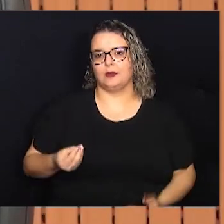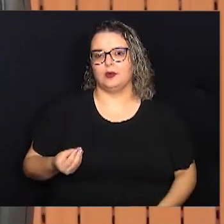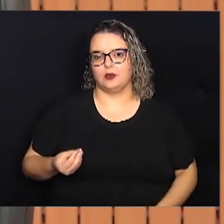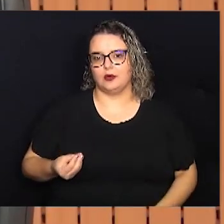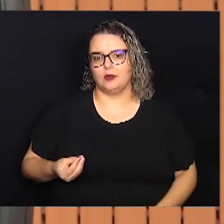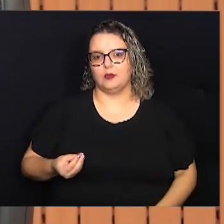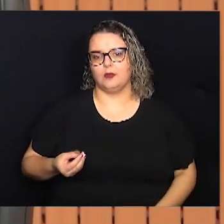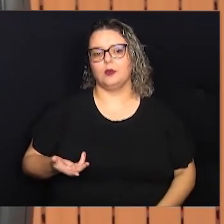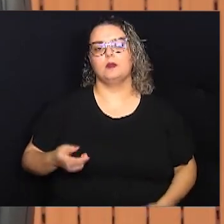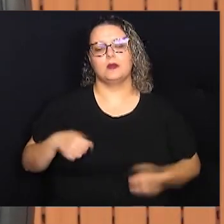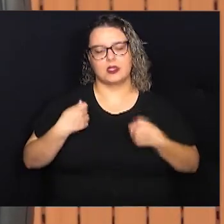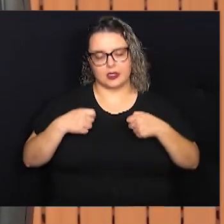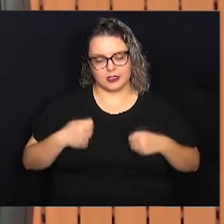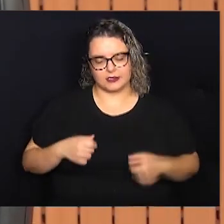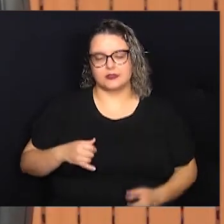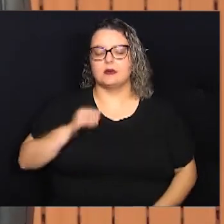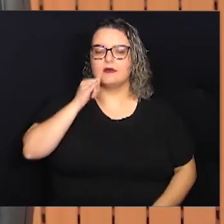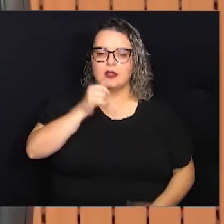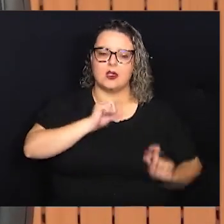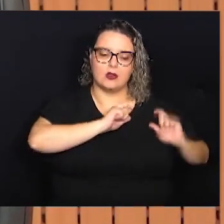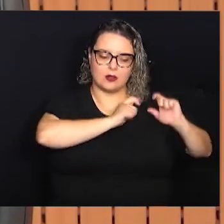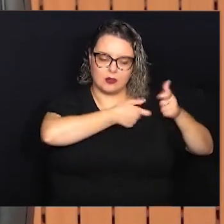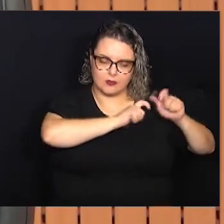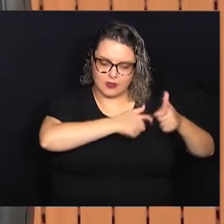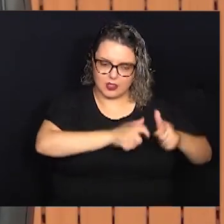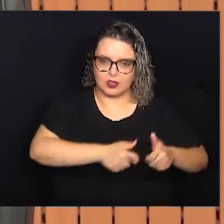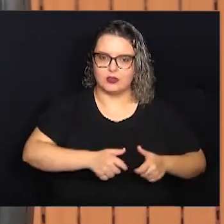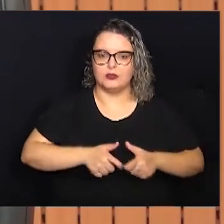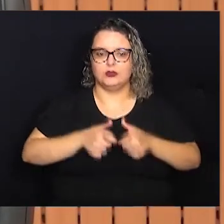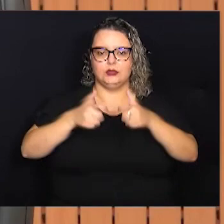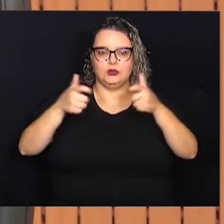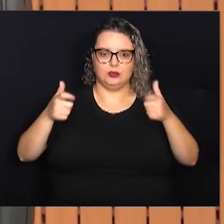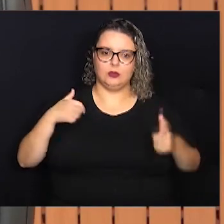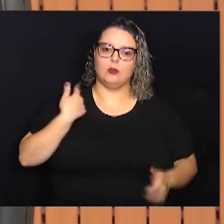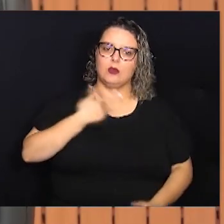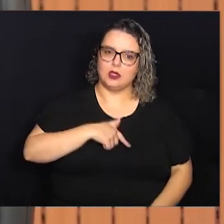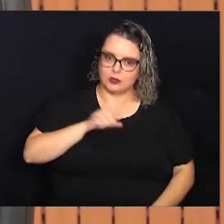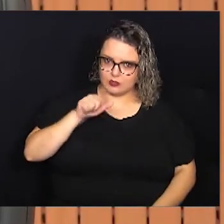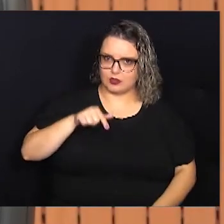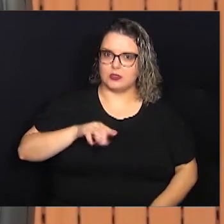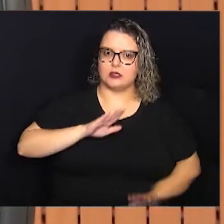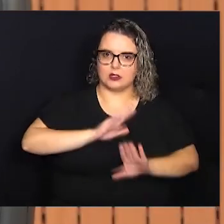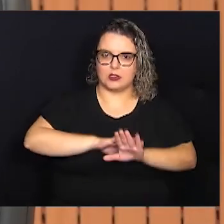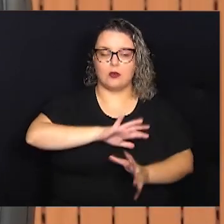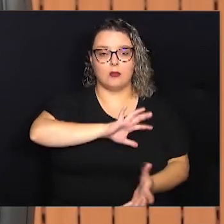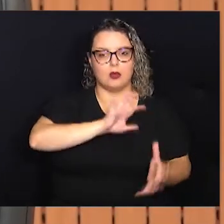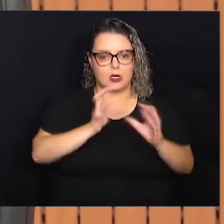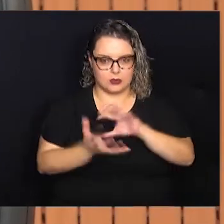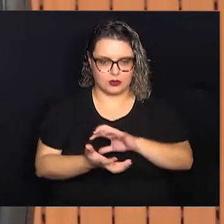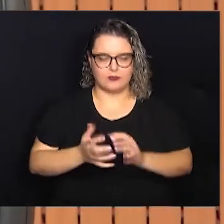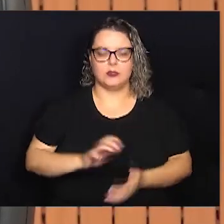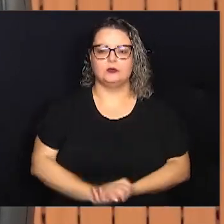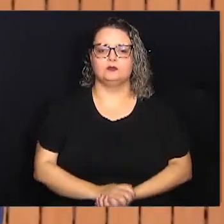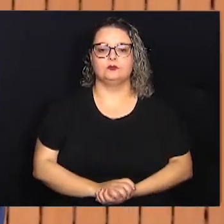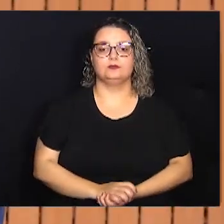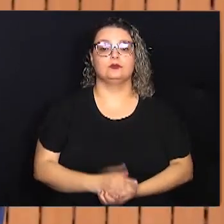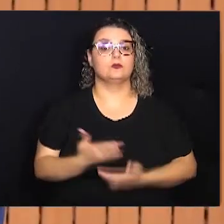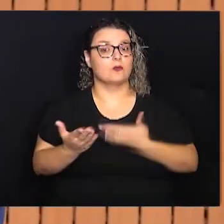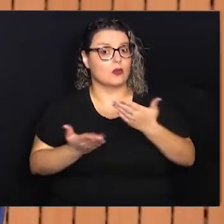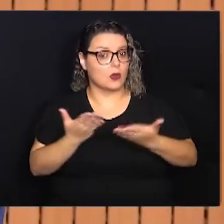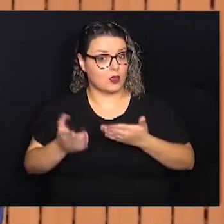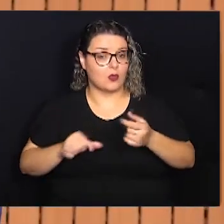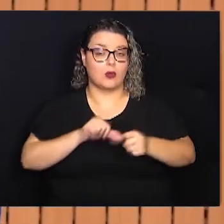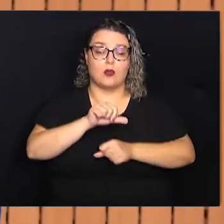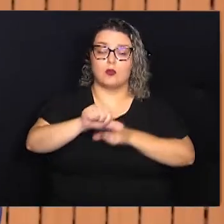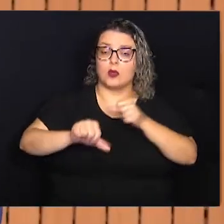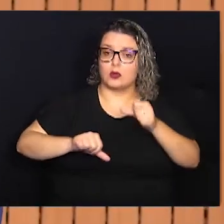como deixar de falar que, sim, tem uma presença do conservadorismo muito grande, para a gente é um ato revolucionário. E, por